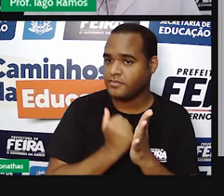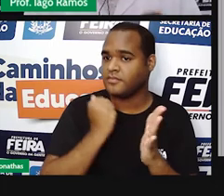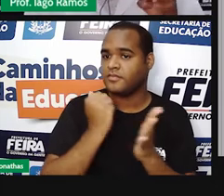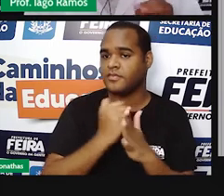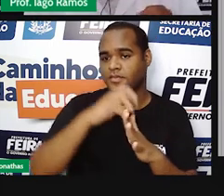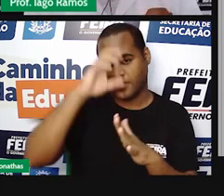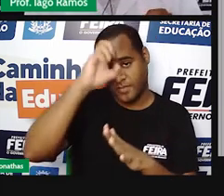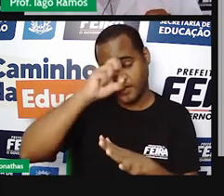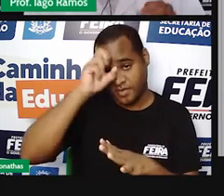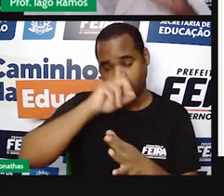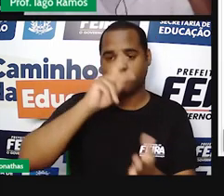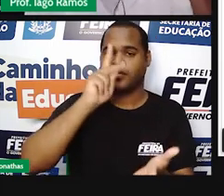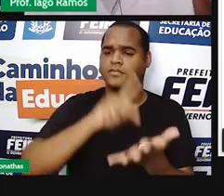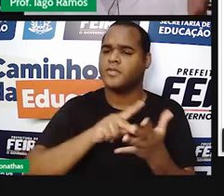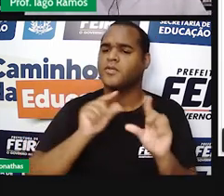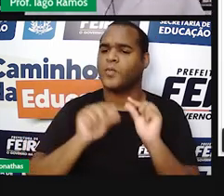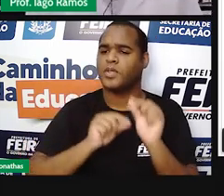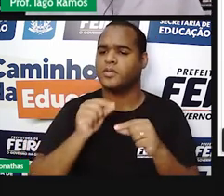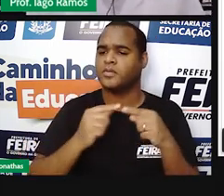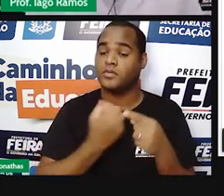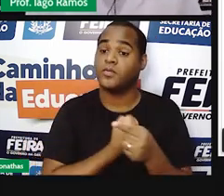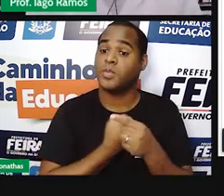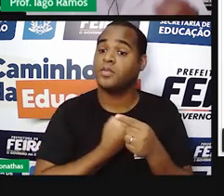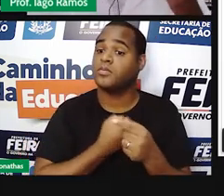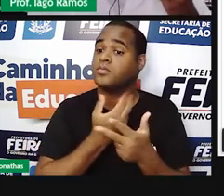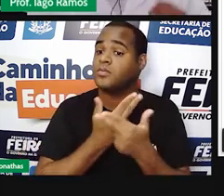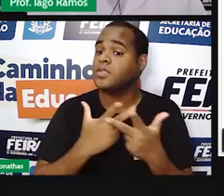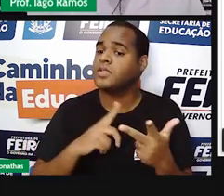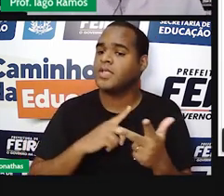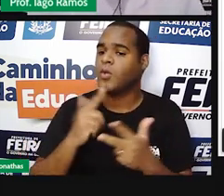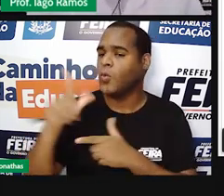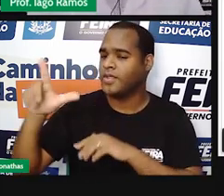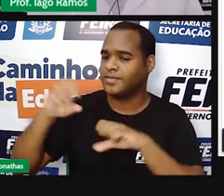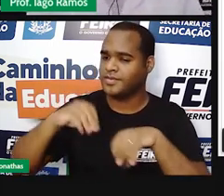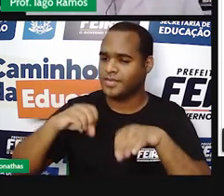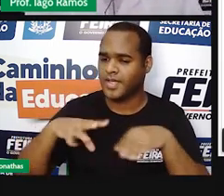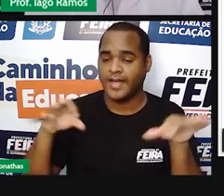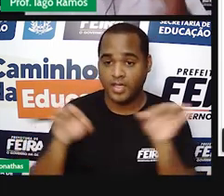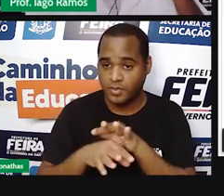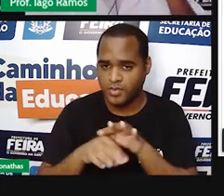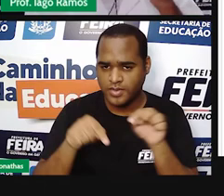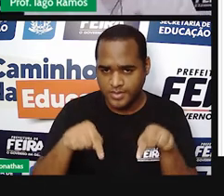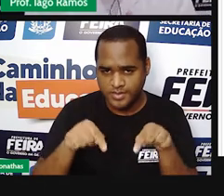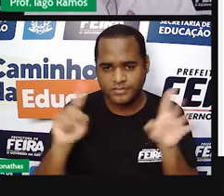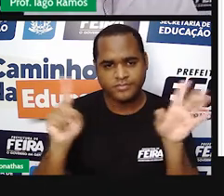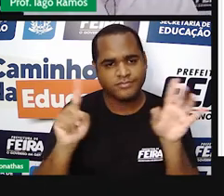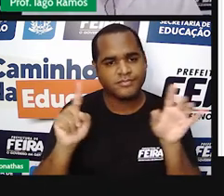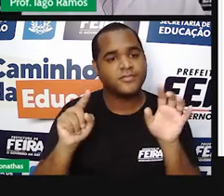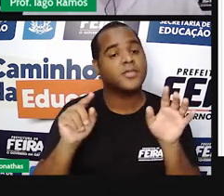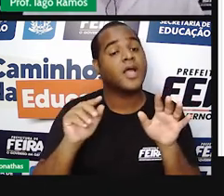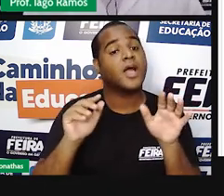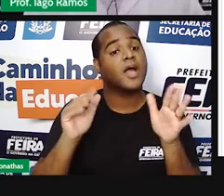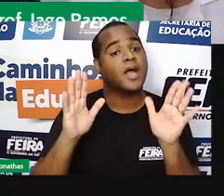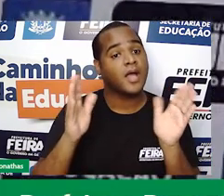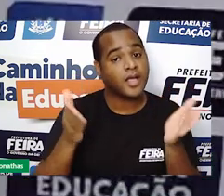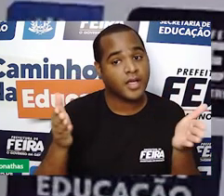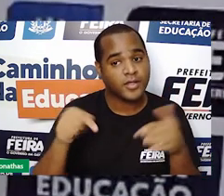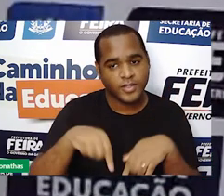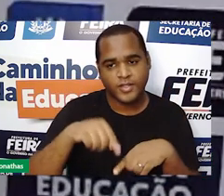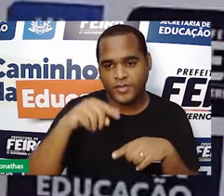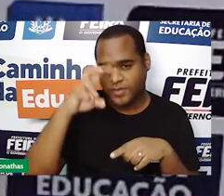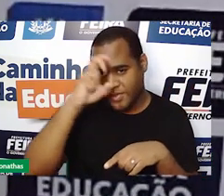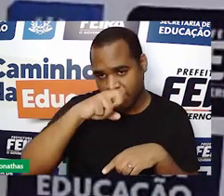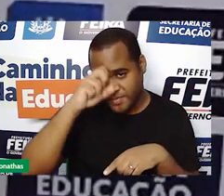sobre números reais em uma próxima aula. Não se encerra aqui, mas até aqui a gente vai nessa aula,